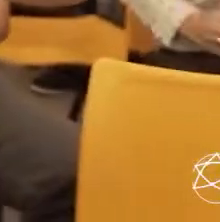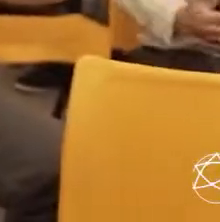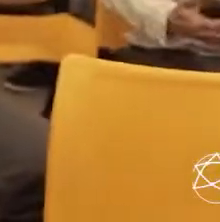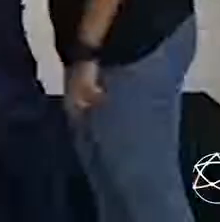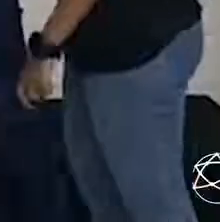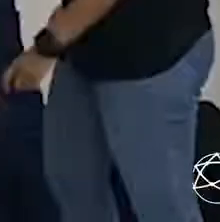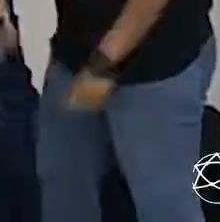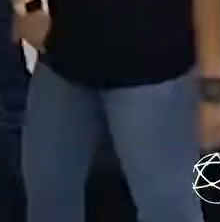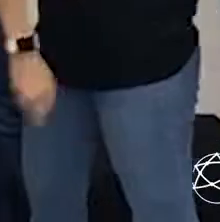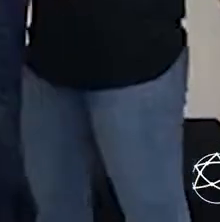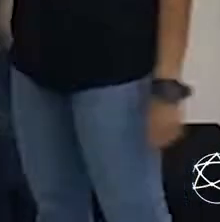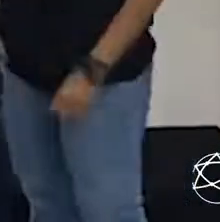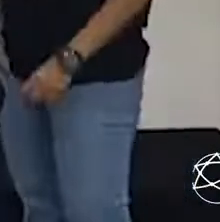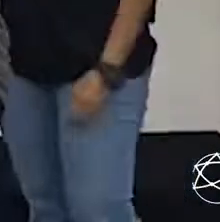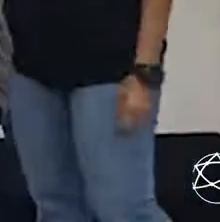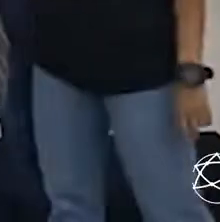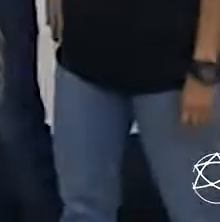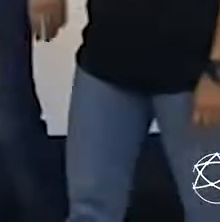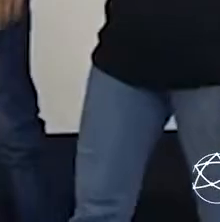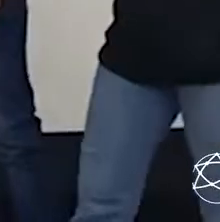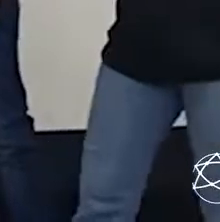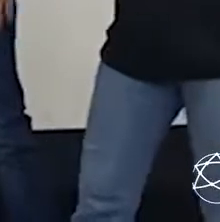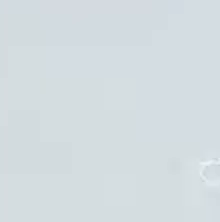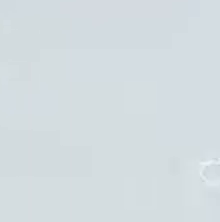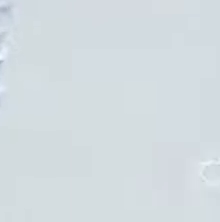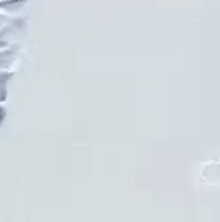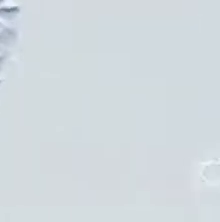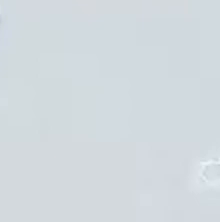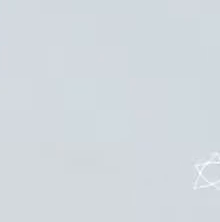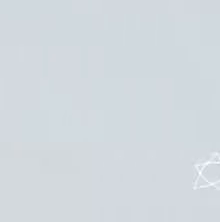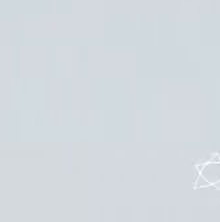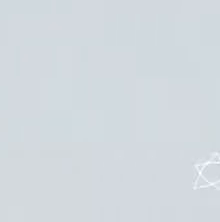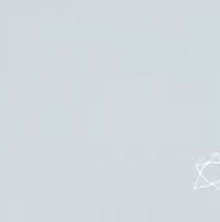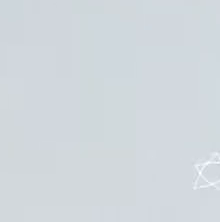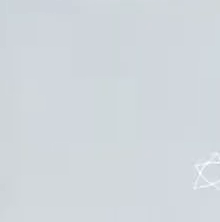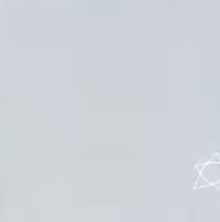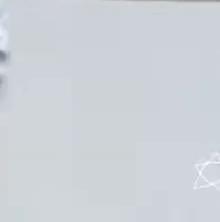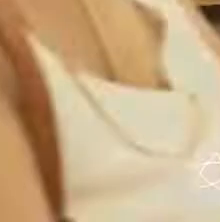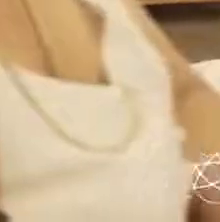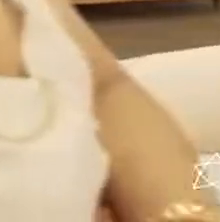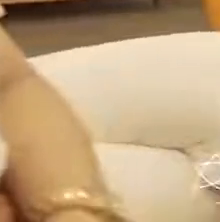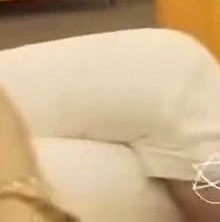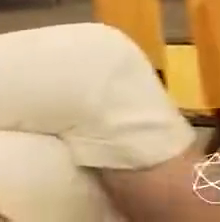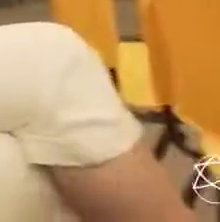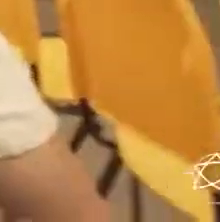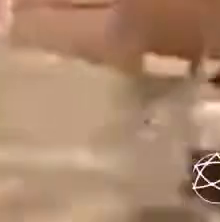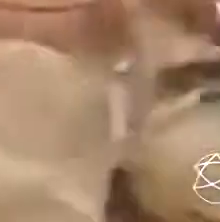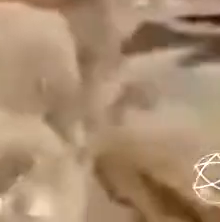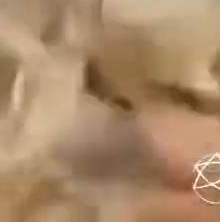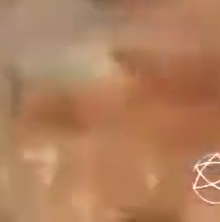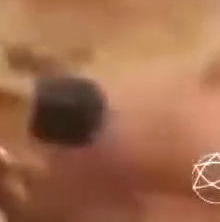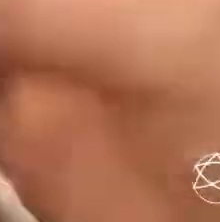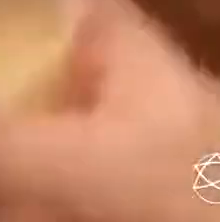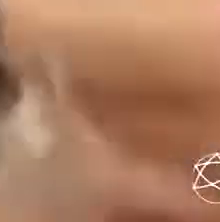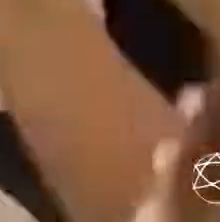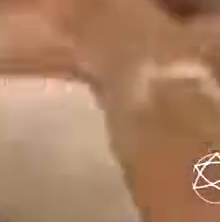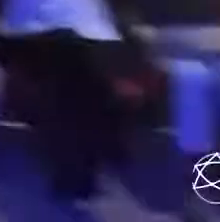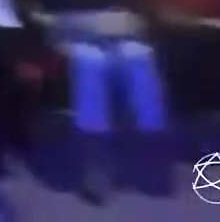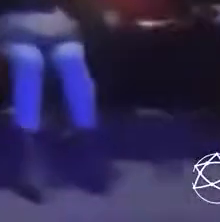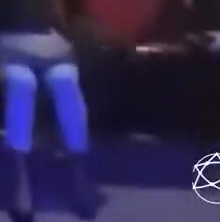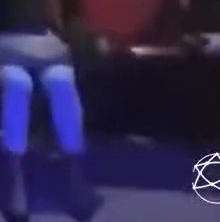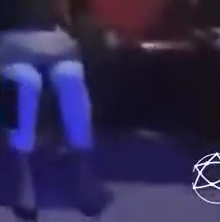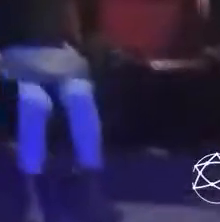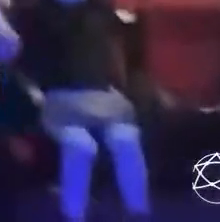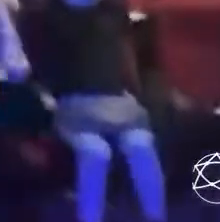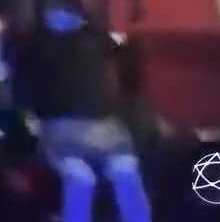gente. Não apenas sobre o cargo que ocupamos ou sobre o tal chegar lá. Por isso, nos desafiamos a humanizar a relação